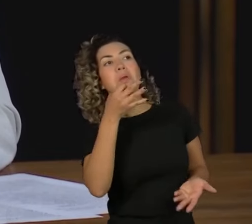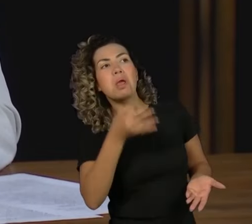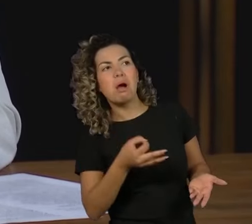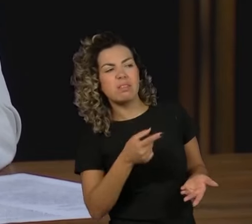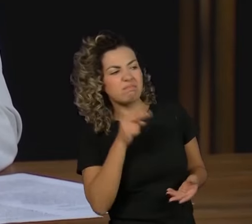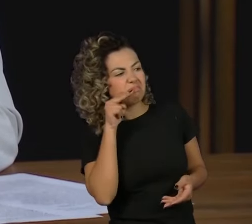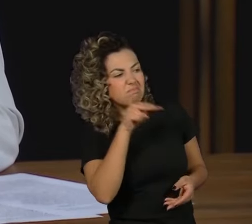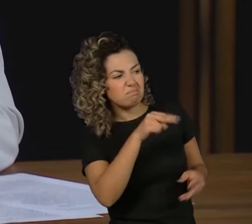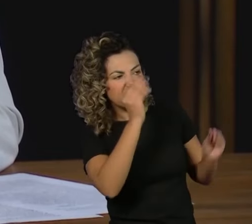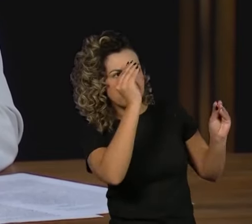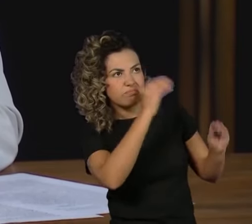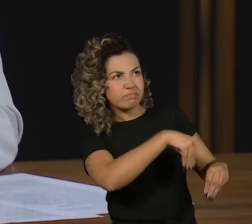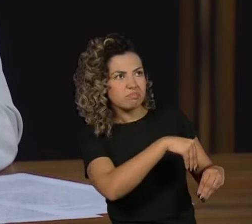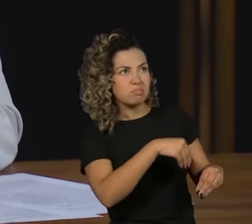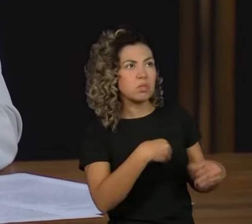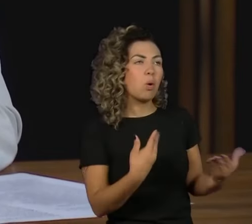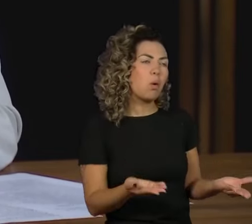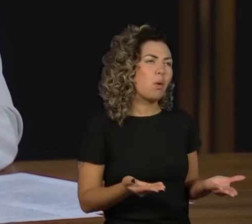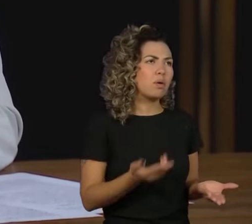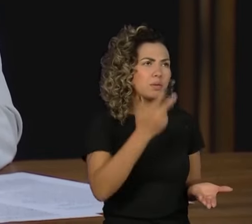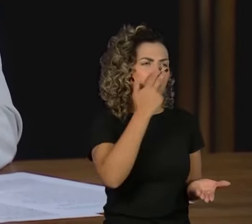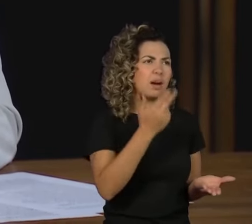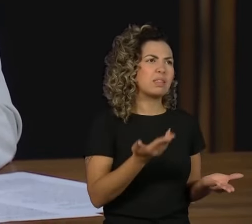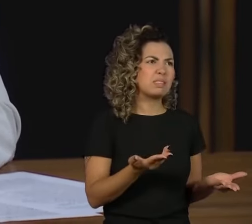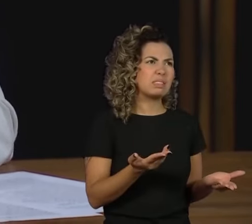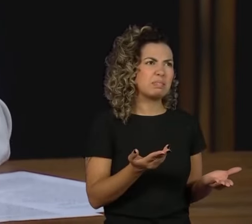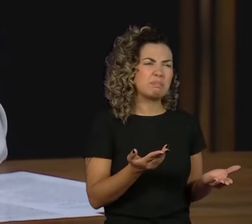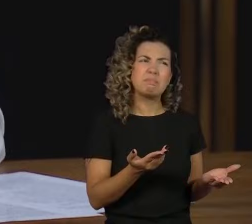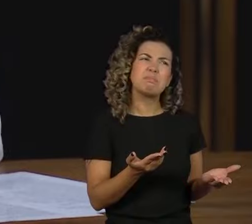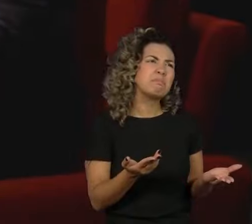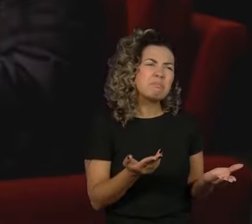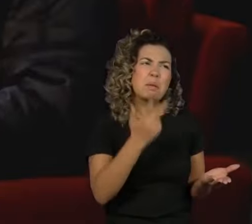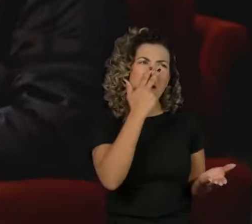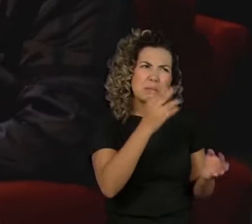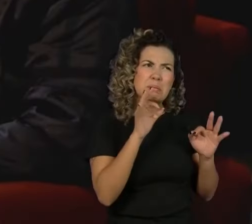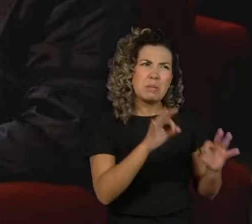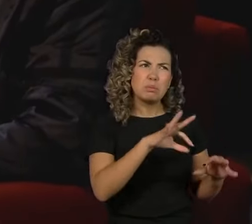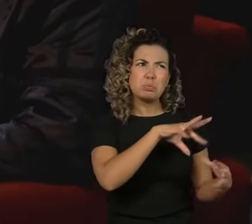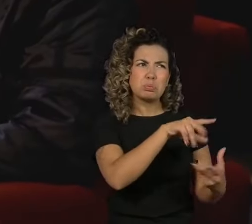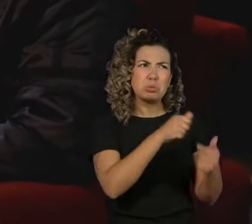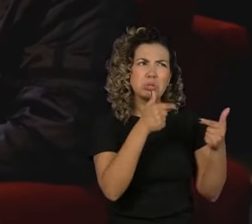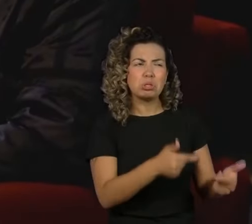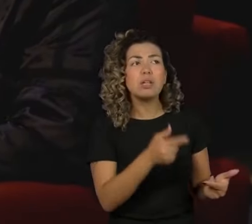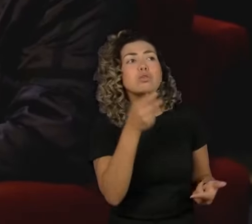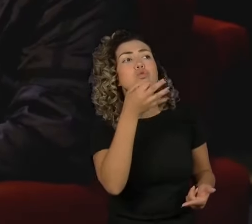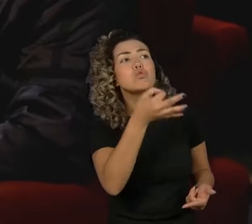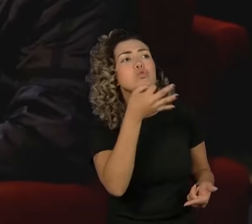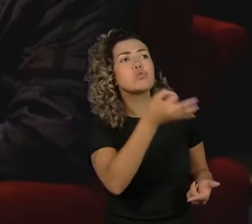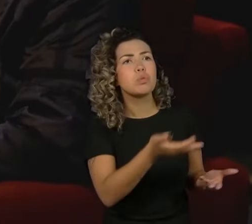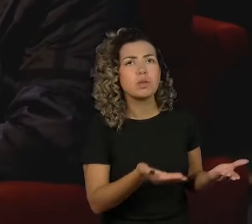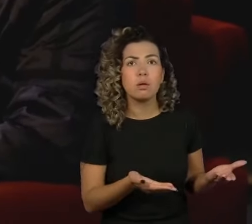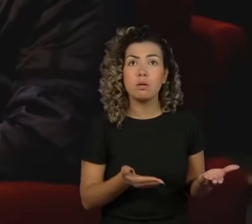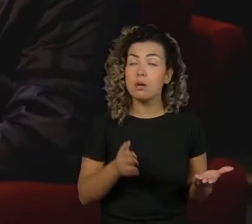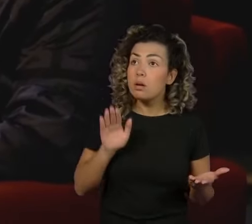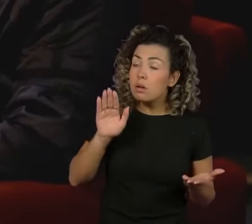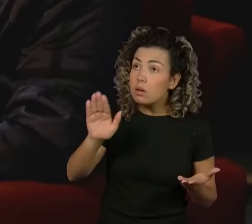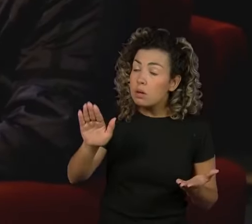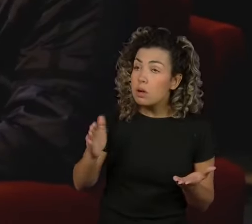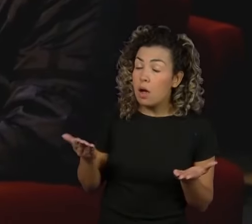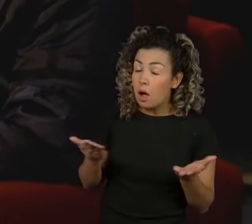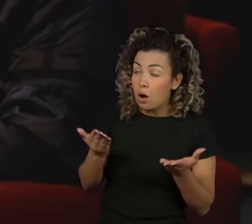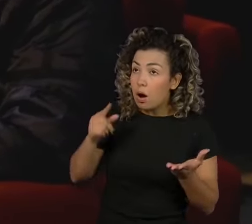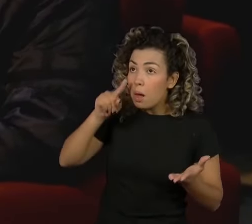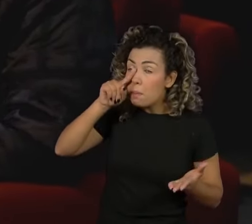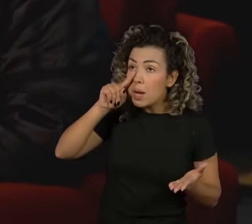é acomodação ou o mundo está chato mesmo? Não. O perigo é essa camisa de força da ideologia,